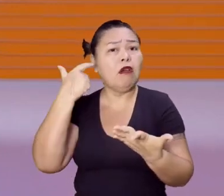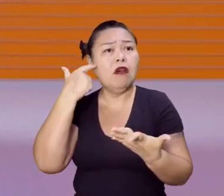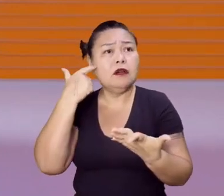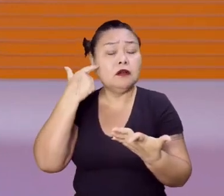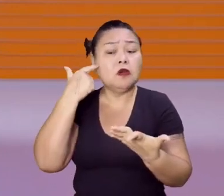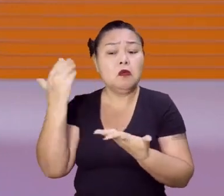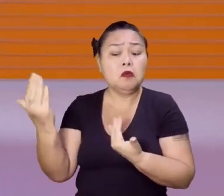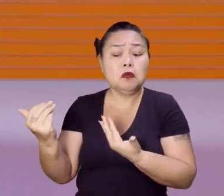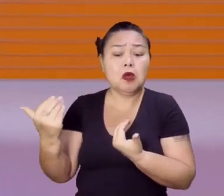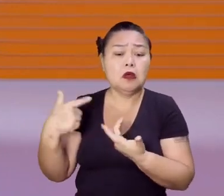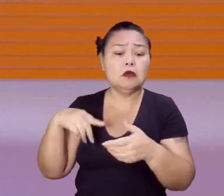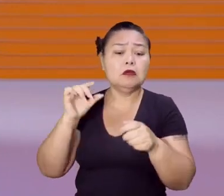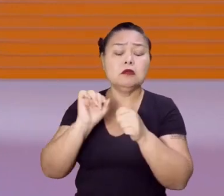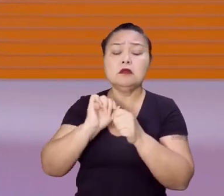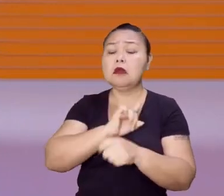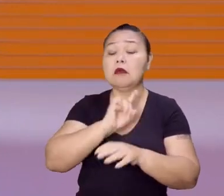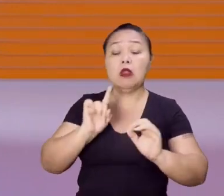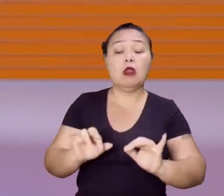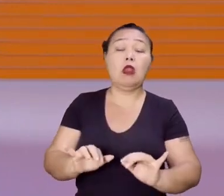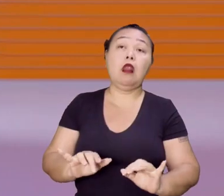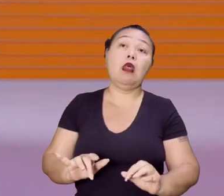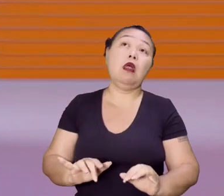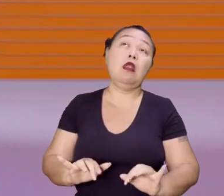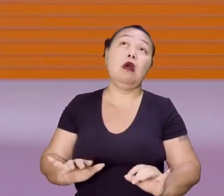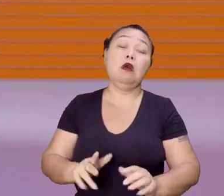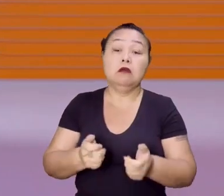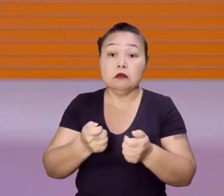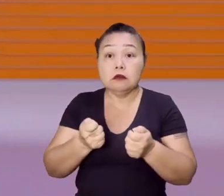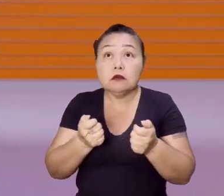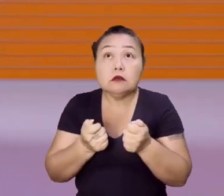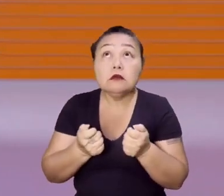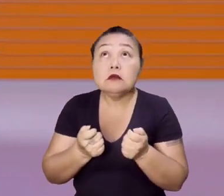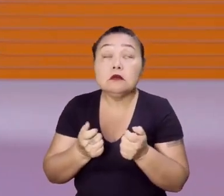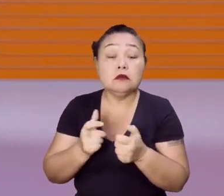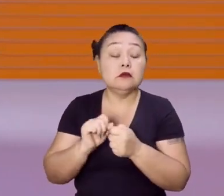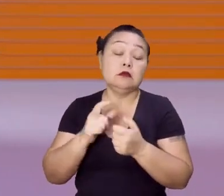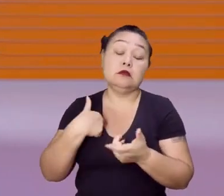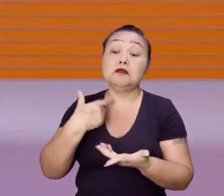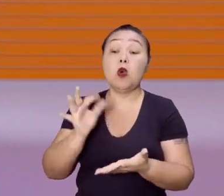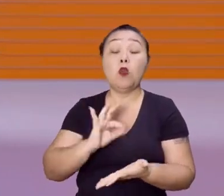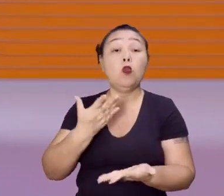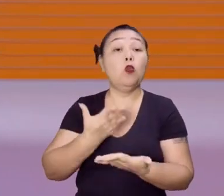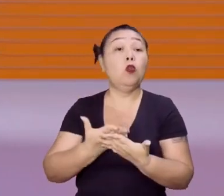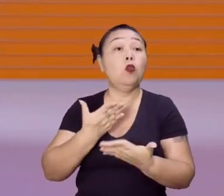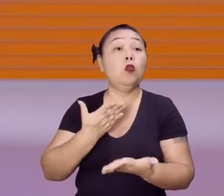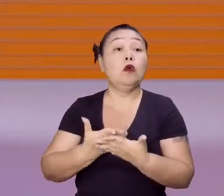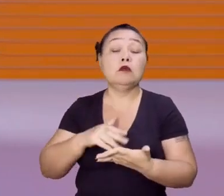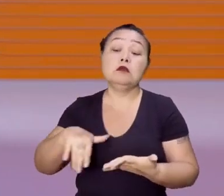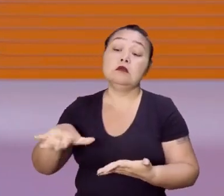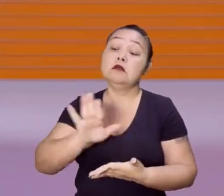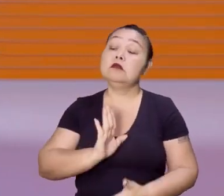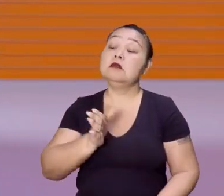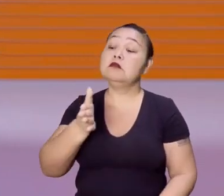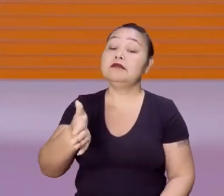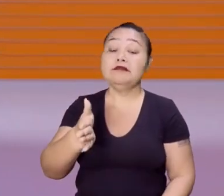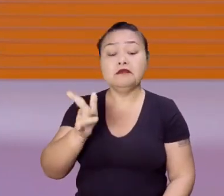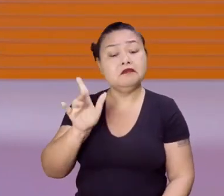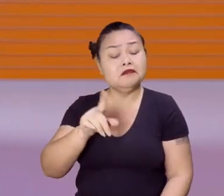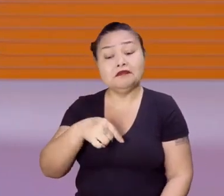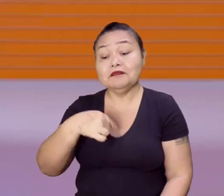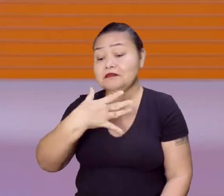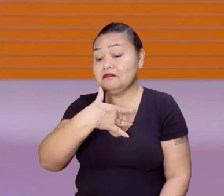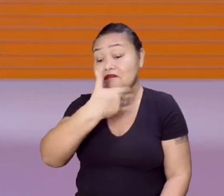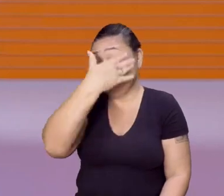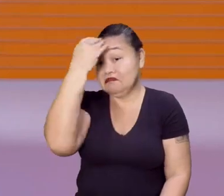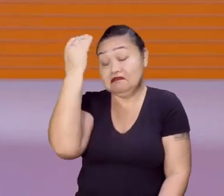pegar também o jovem que só fica no computador, no joguinho, e não estuda para a área que ele quer atuar. não